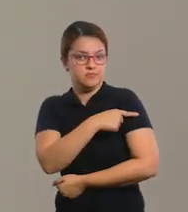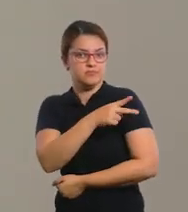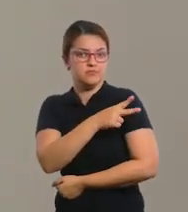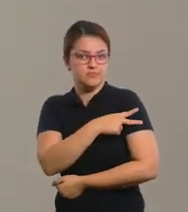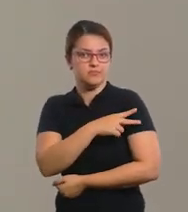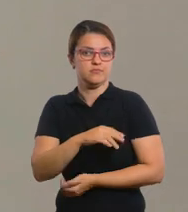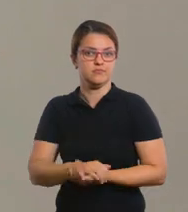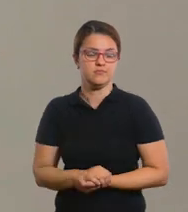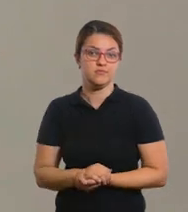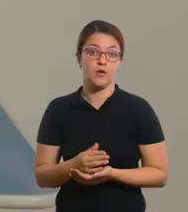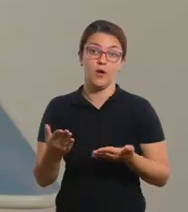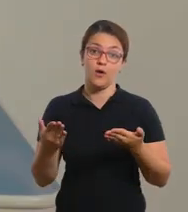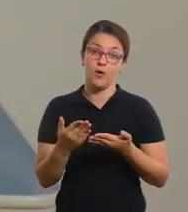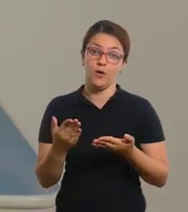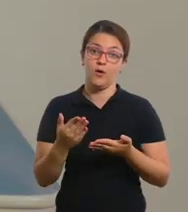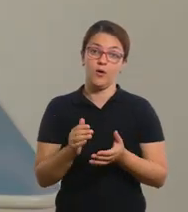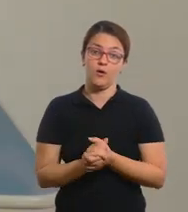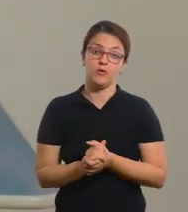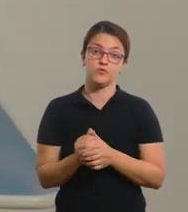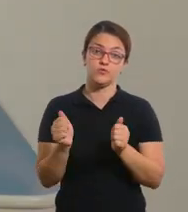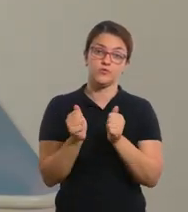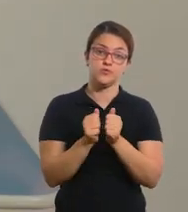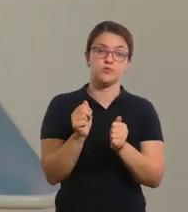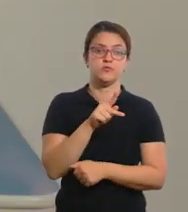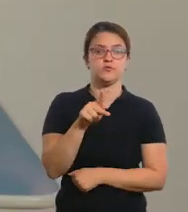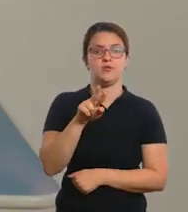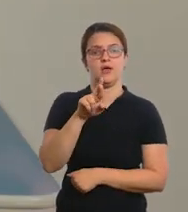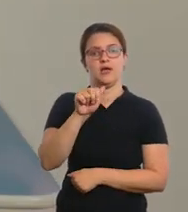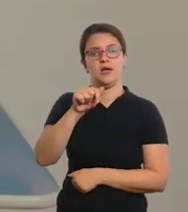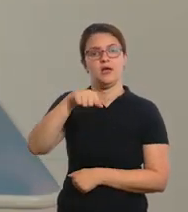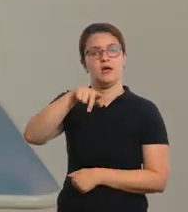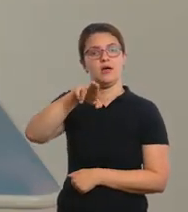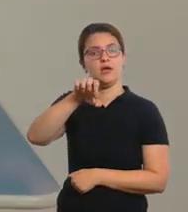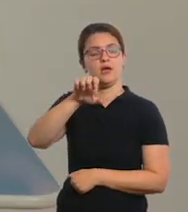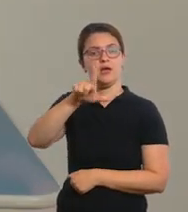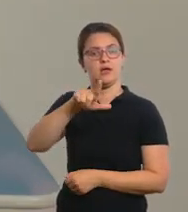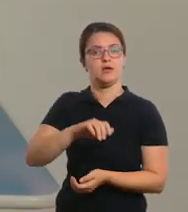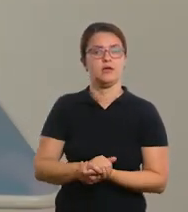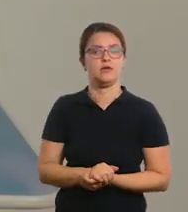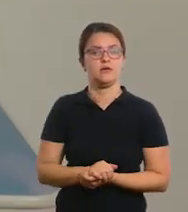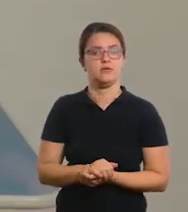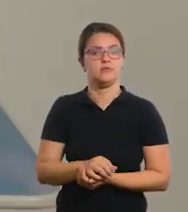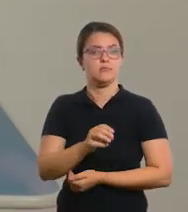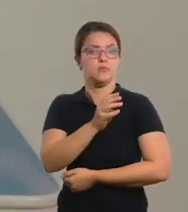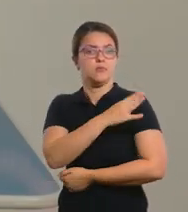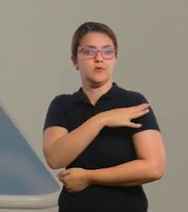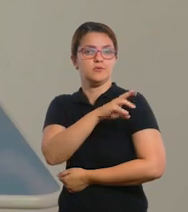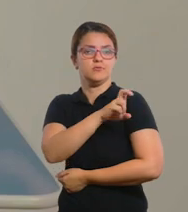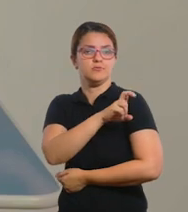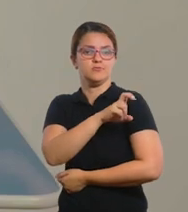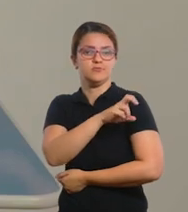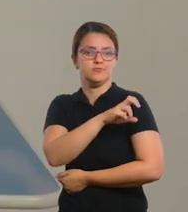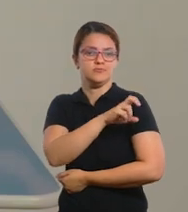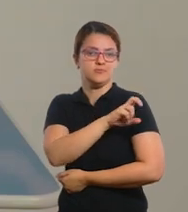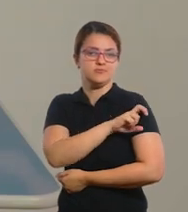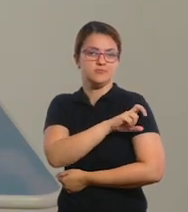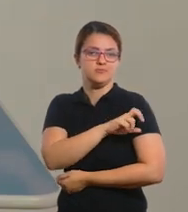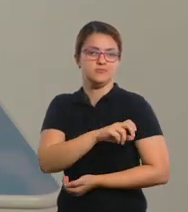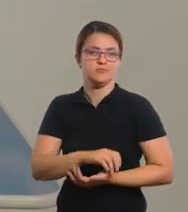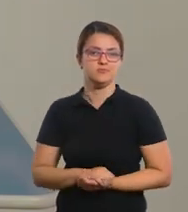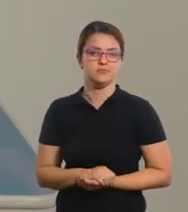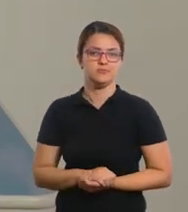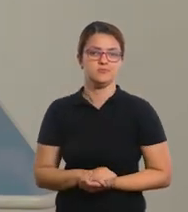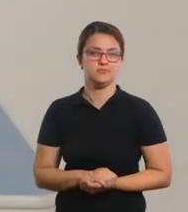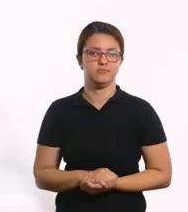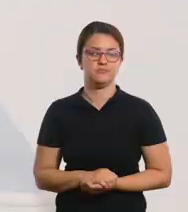primeiro e segundo ano. Fiquem agora com a professora Raquel, que irá ajudar vocês com as atividades do terceiro, quarto e quinto ano. See you